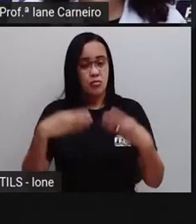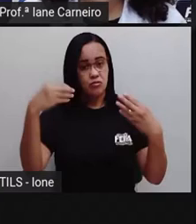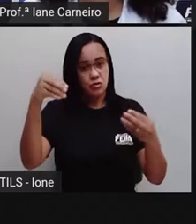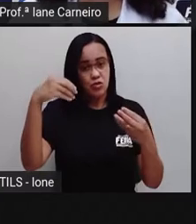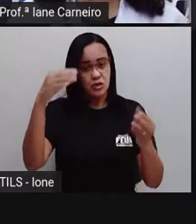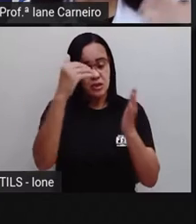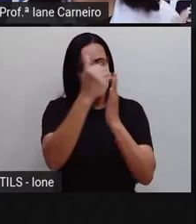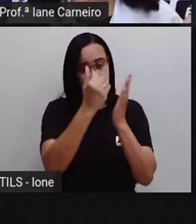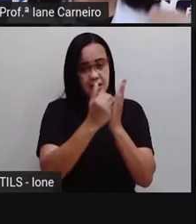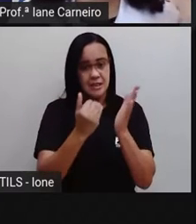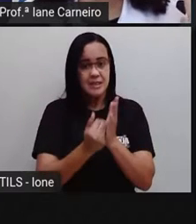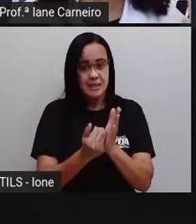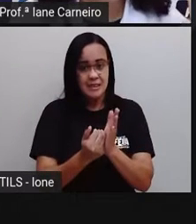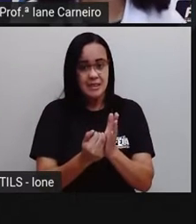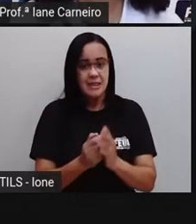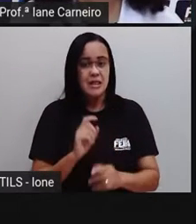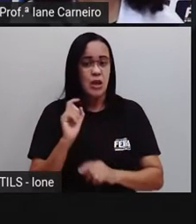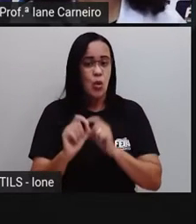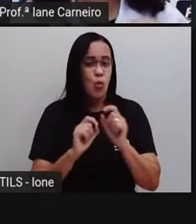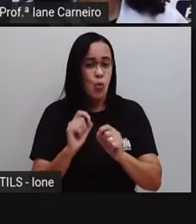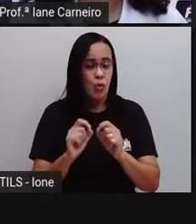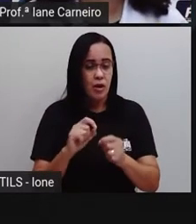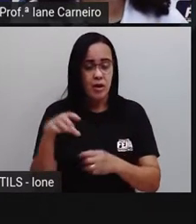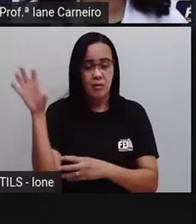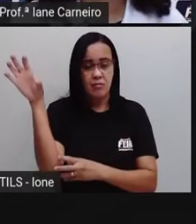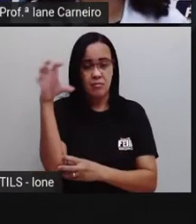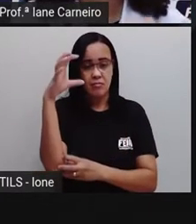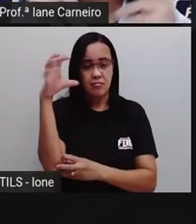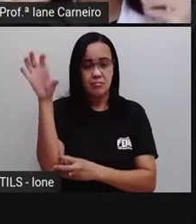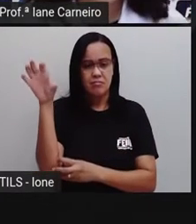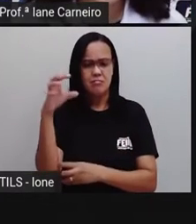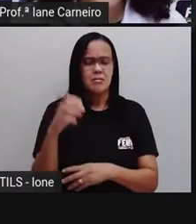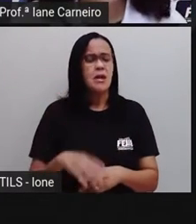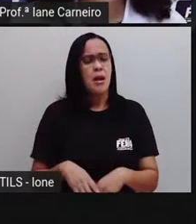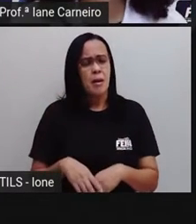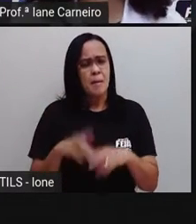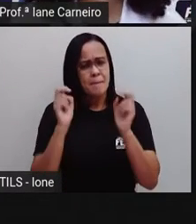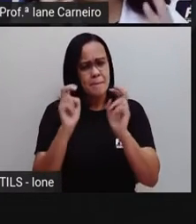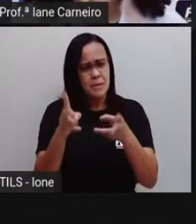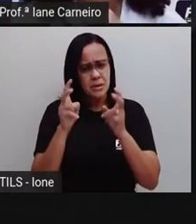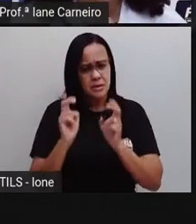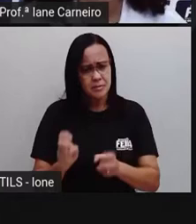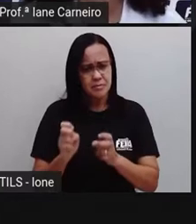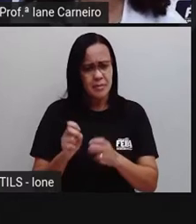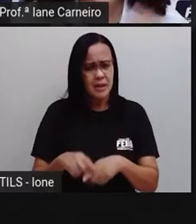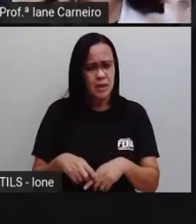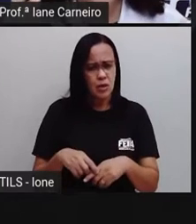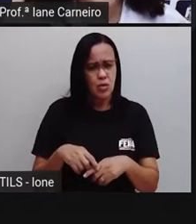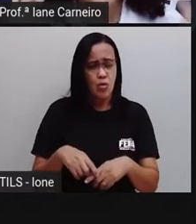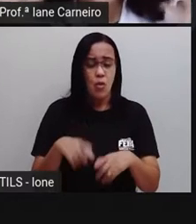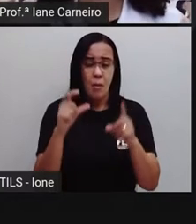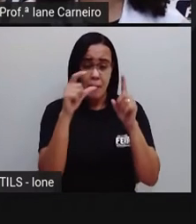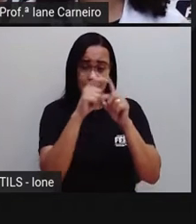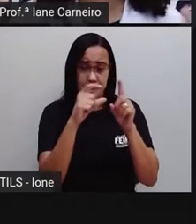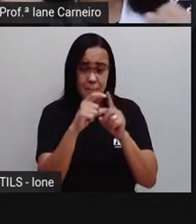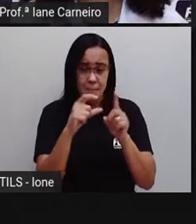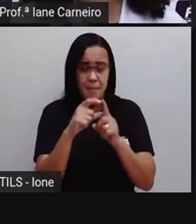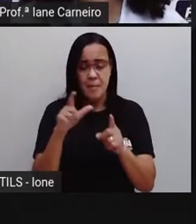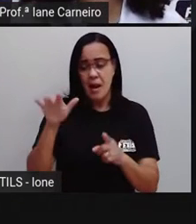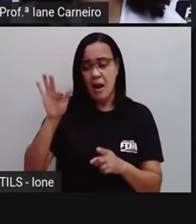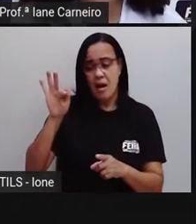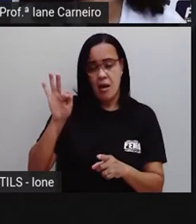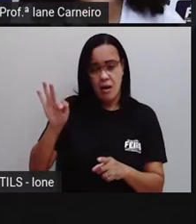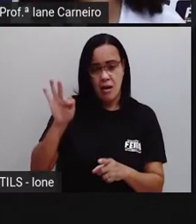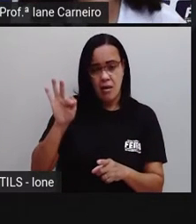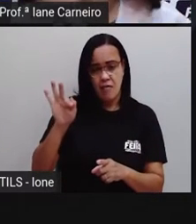fantasma e de farol. Perceberam os sons, né? Que o som dessa letra F, perceberam